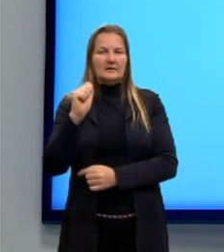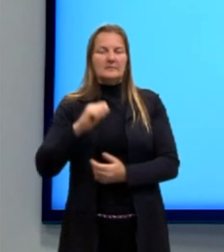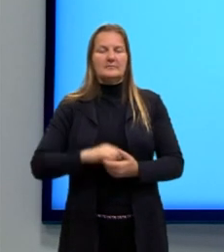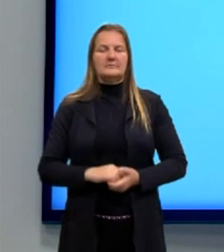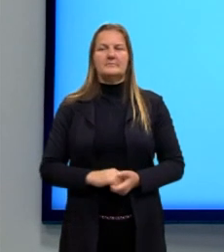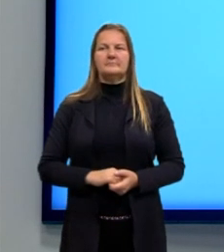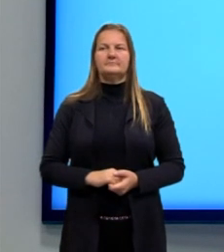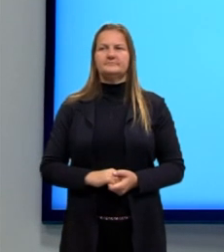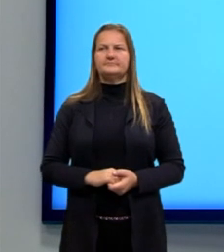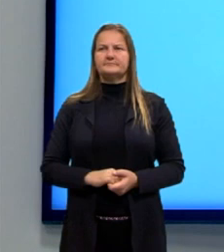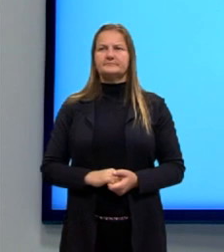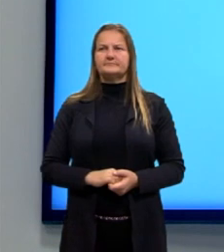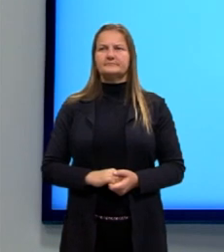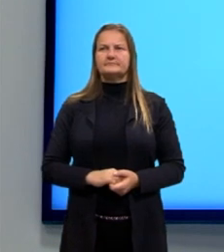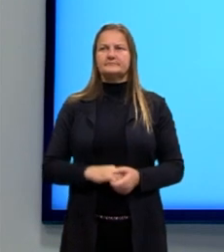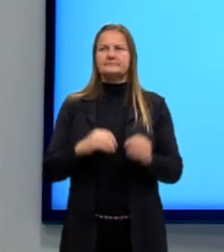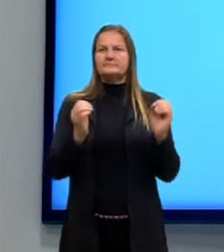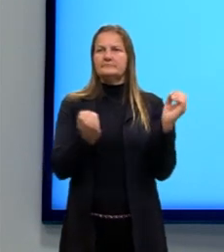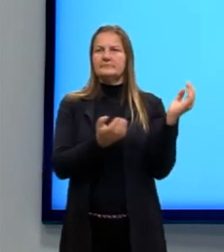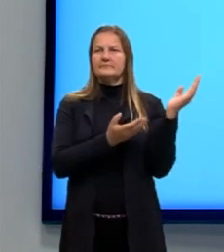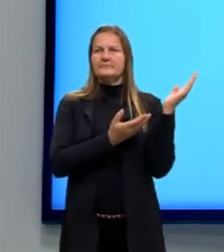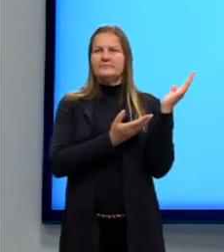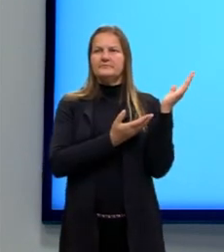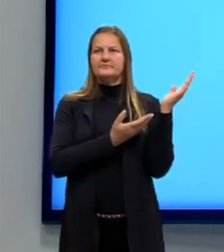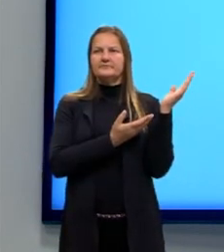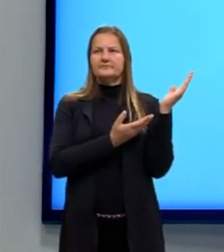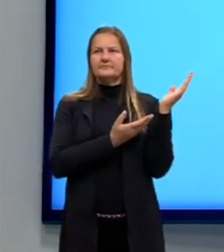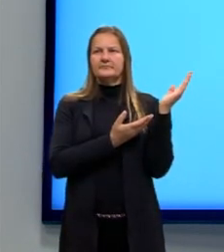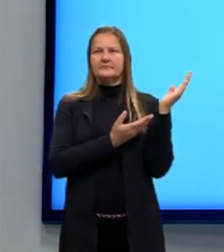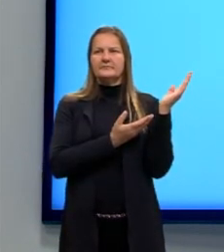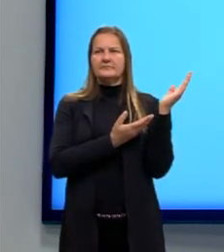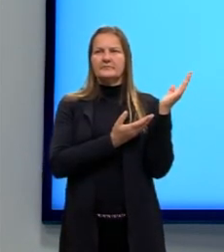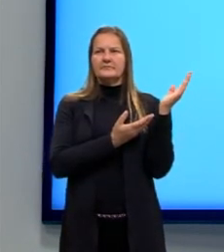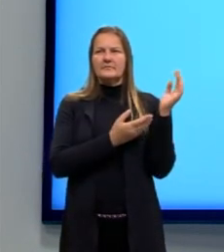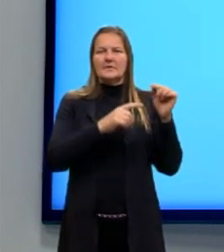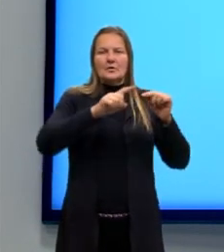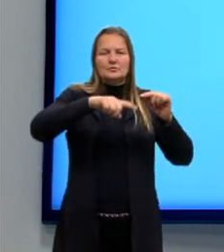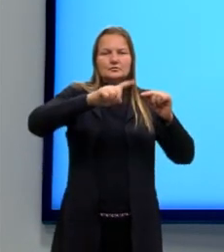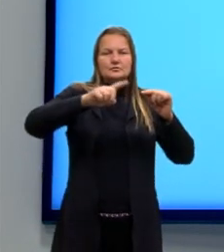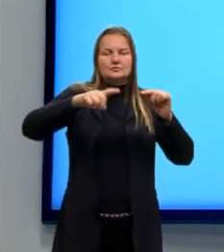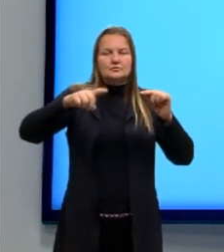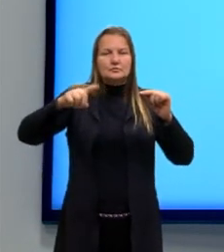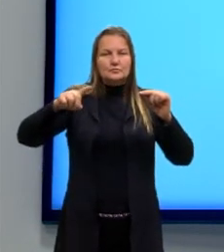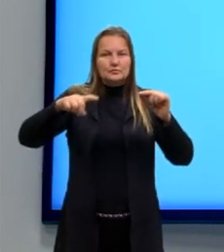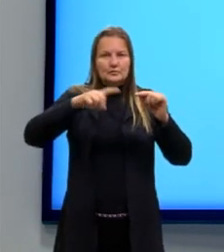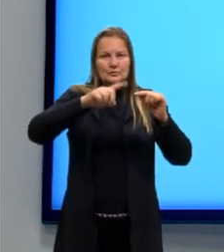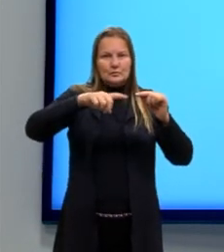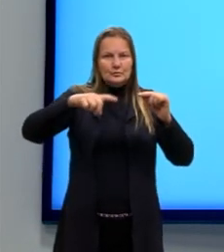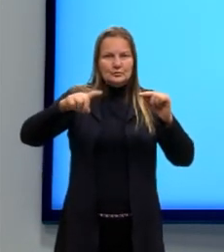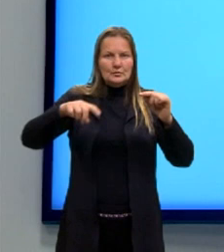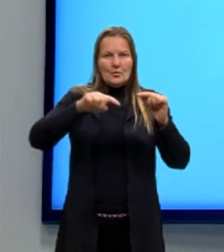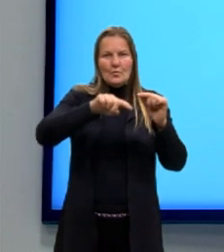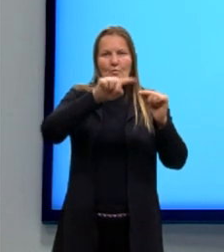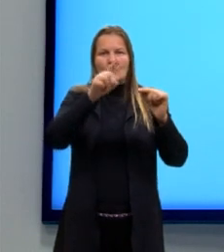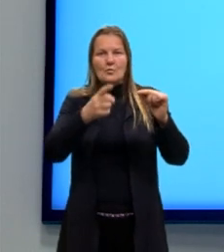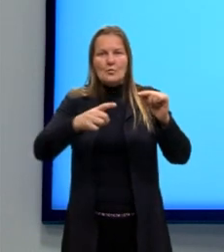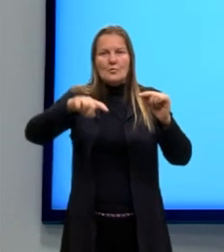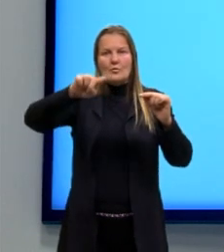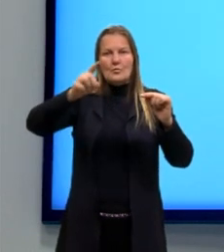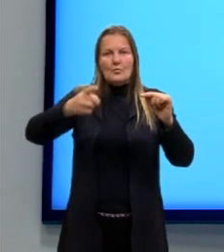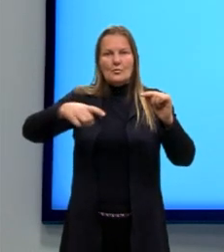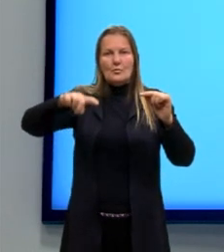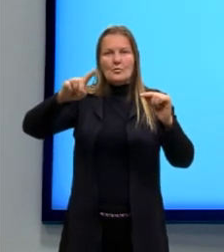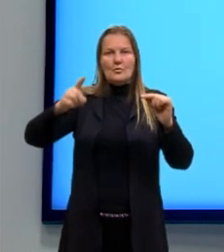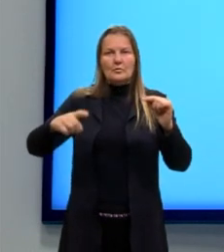Bom, como eu falei ali, né? O som, ele é, então, uma onda mecânica e uma onda que